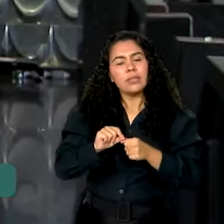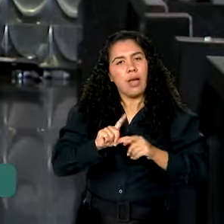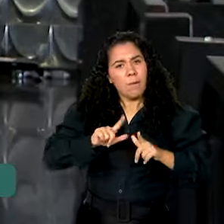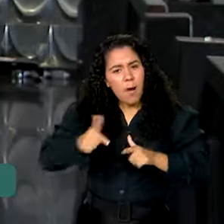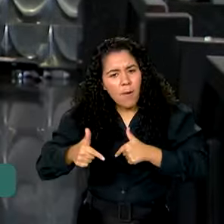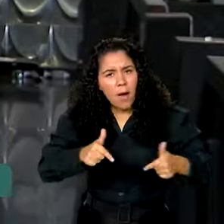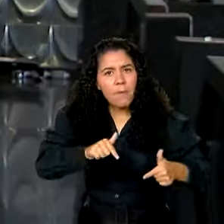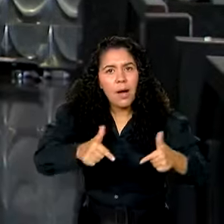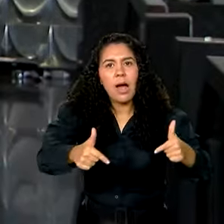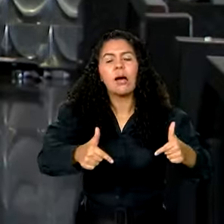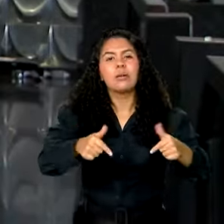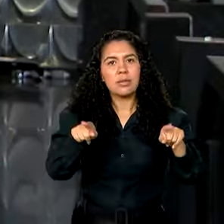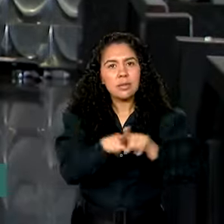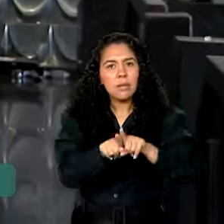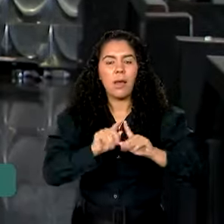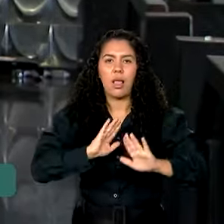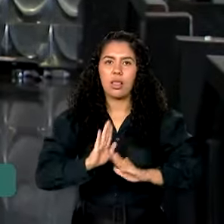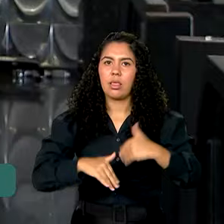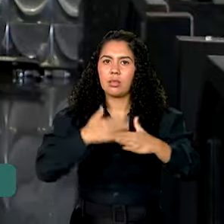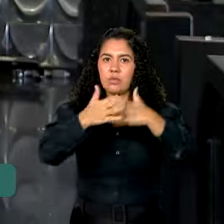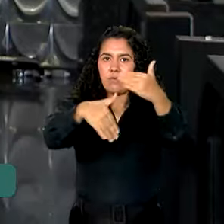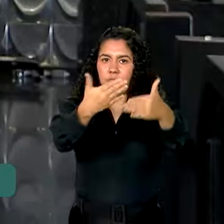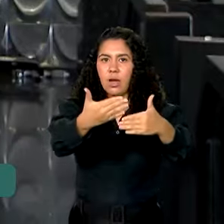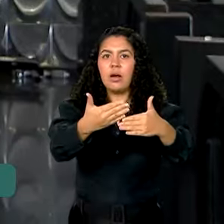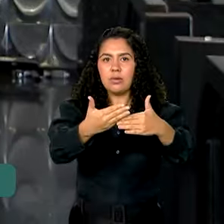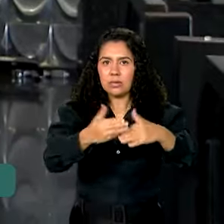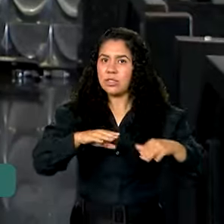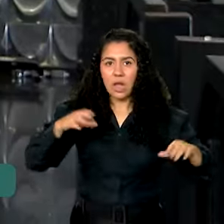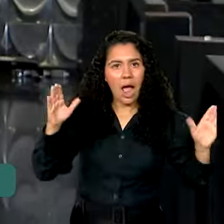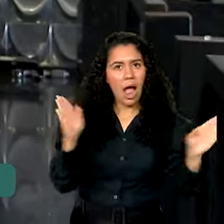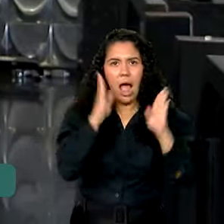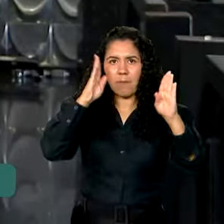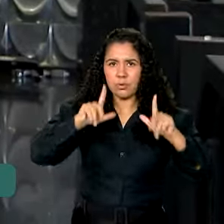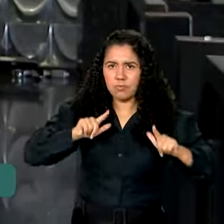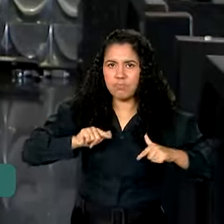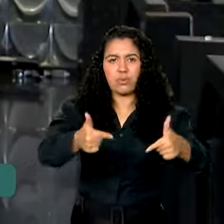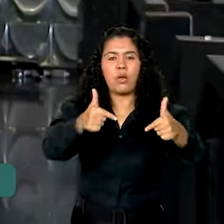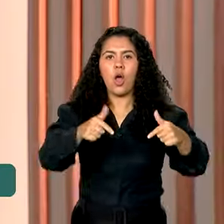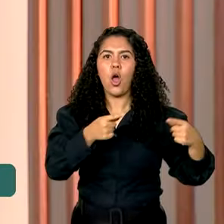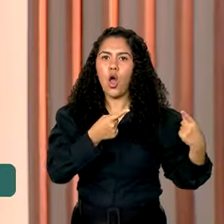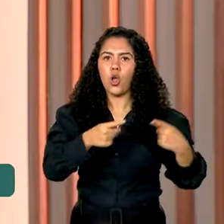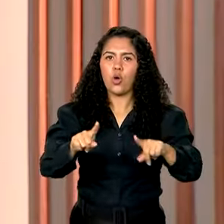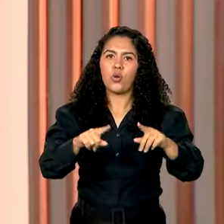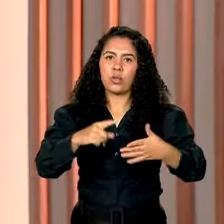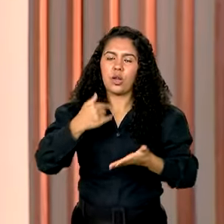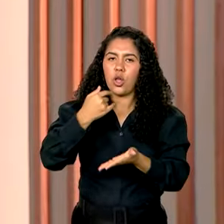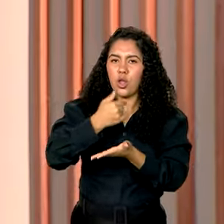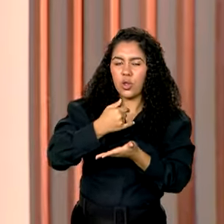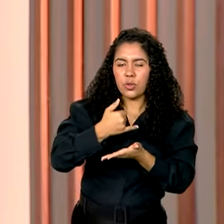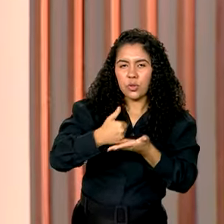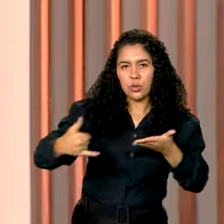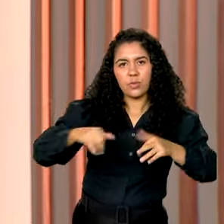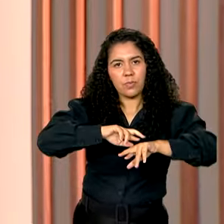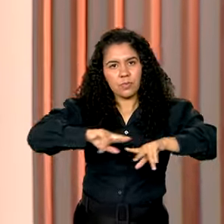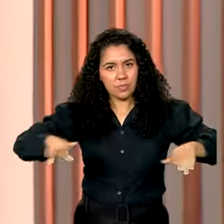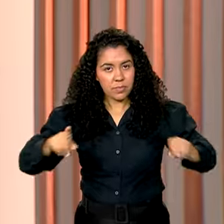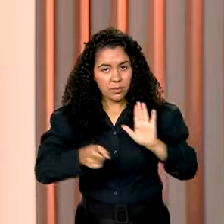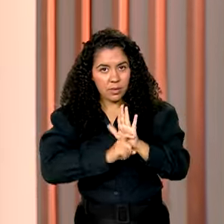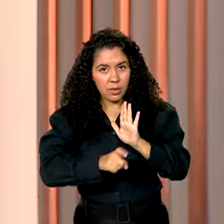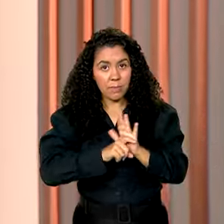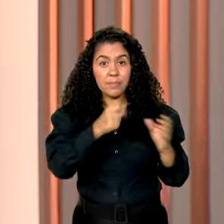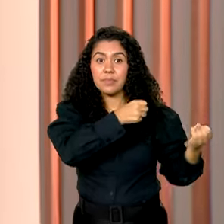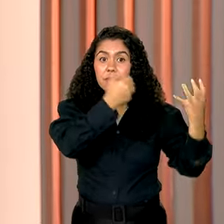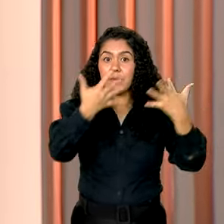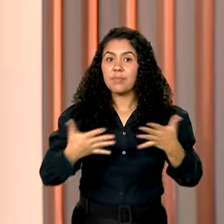de decisão e o desenvolvimento de intervenções rápidas contra as drogas. Os pequenos negócios